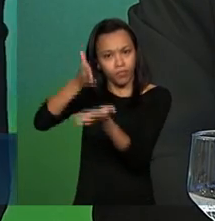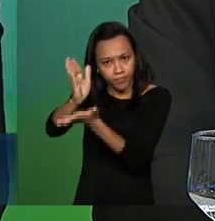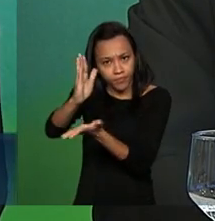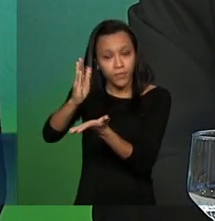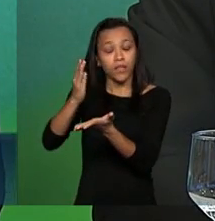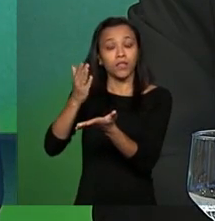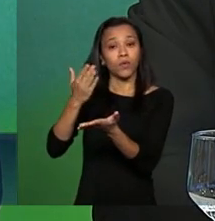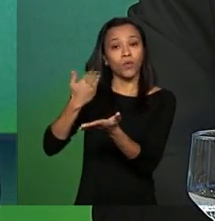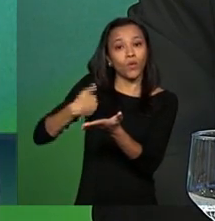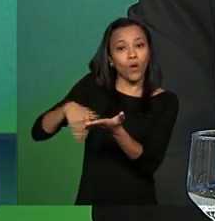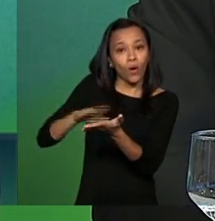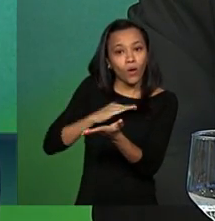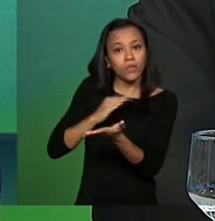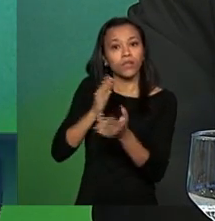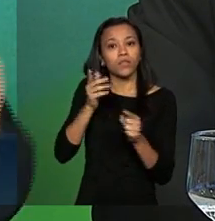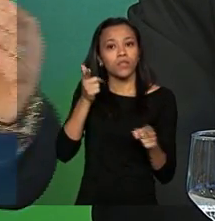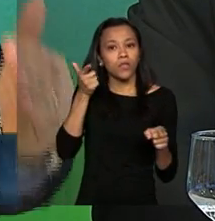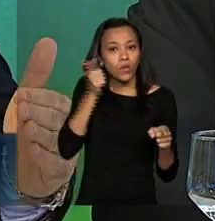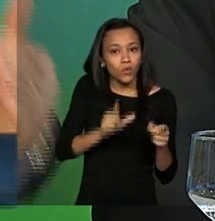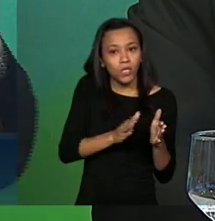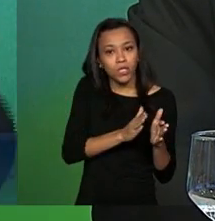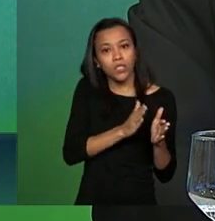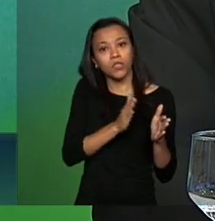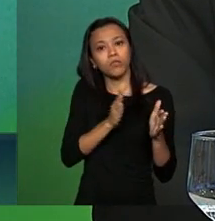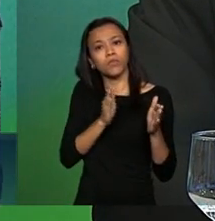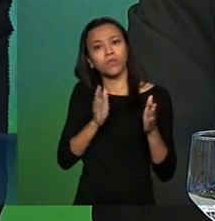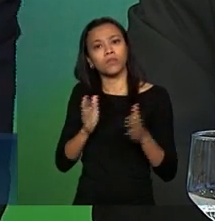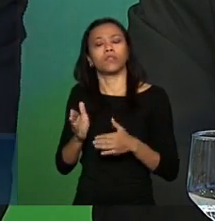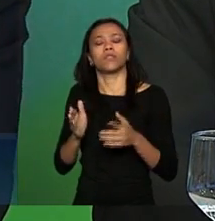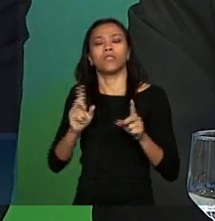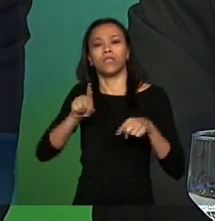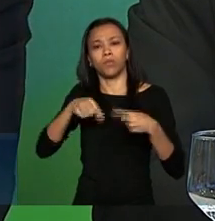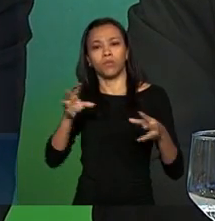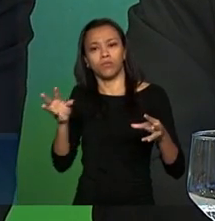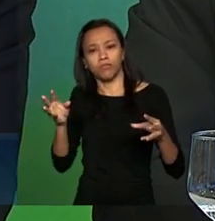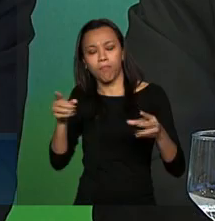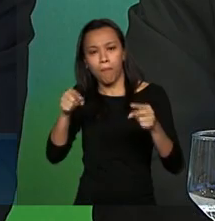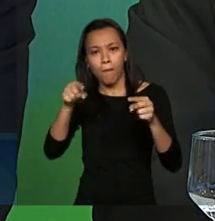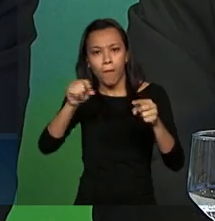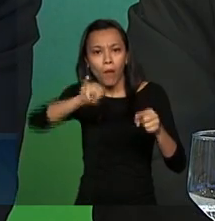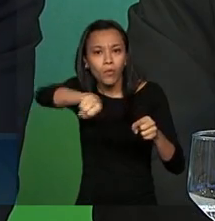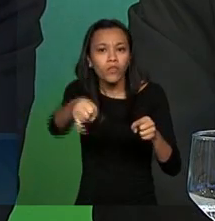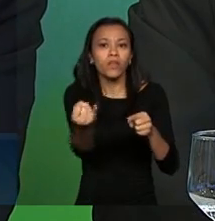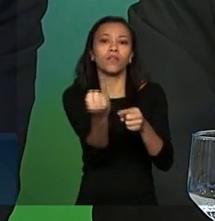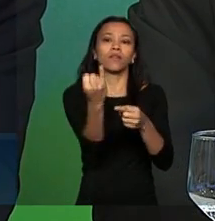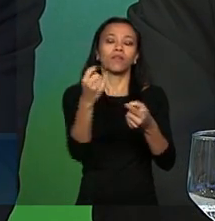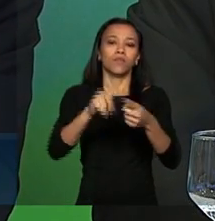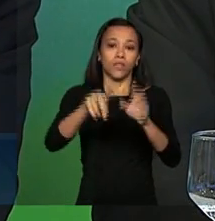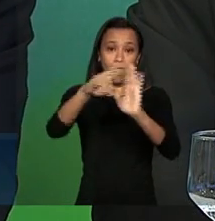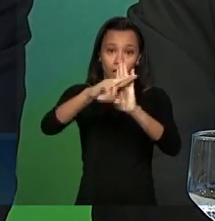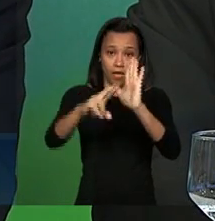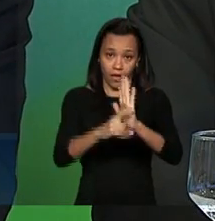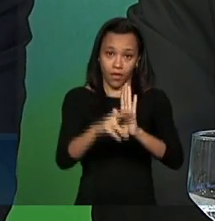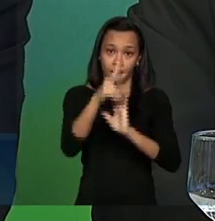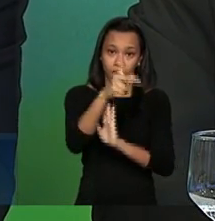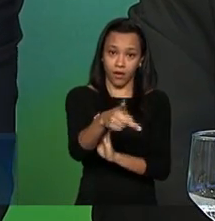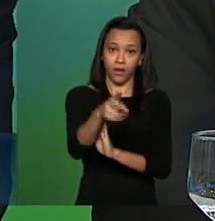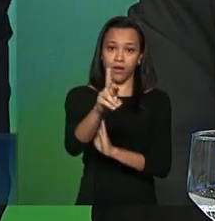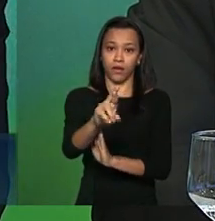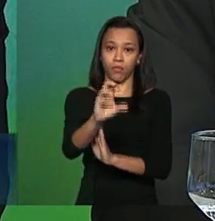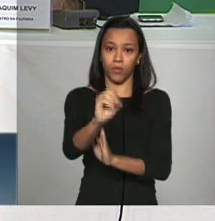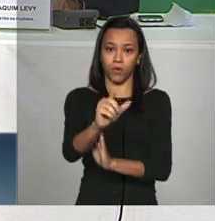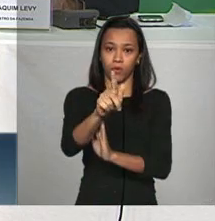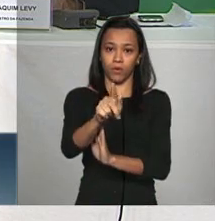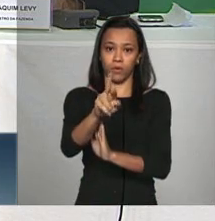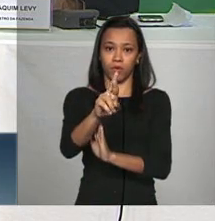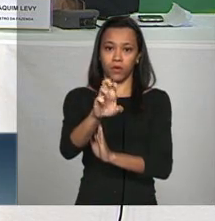evoluímos o que foi aprovado e agregamos o conceito da progressividade repetindo que já foi aceito pelas centrais sindicais